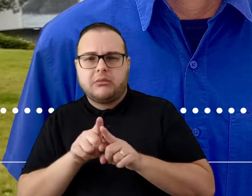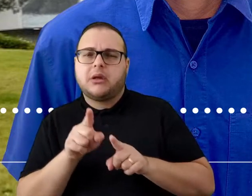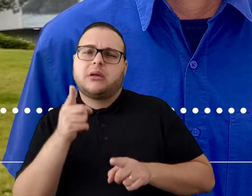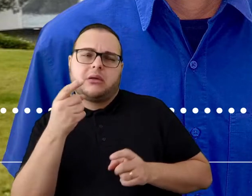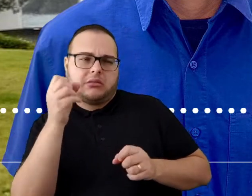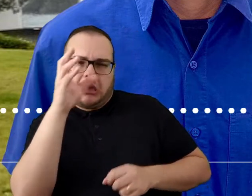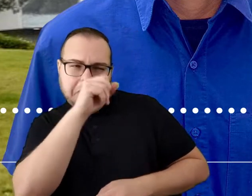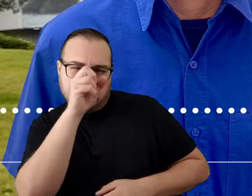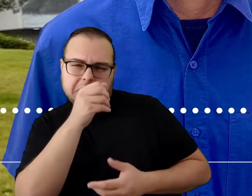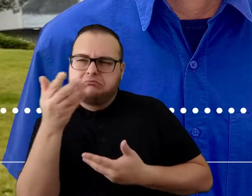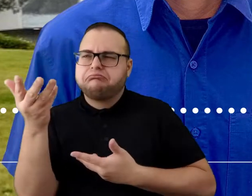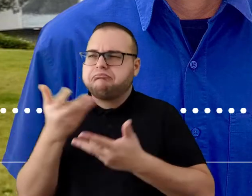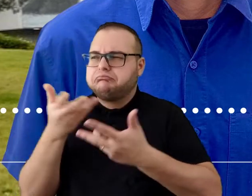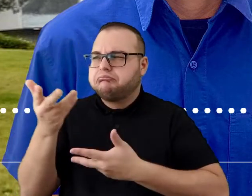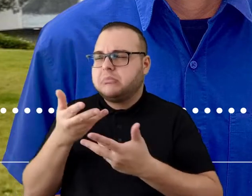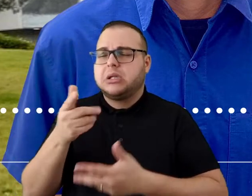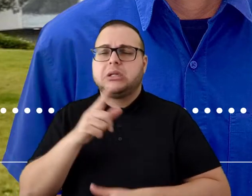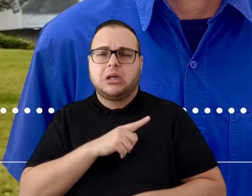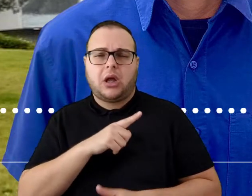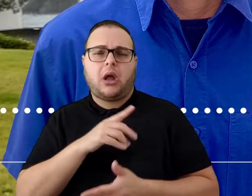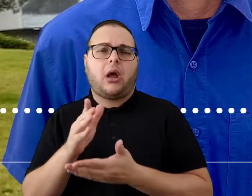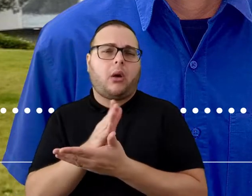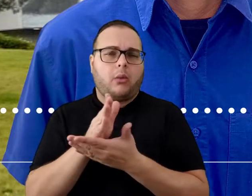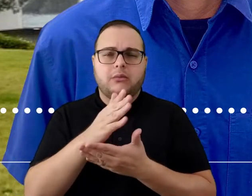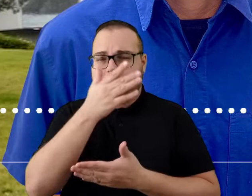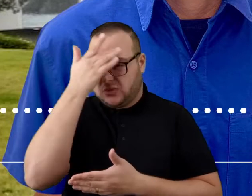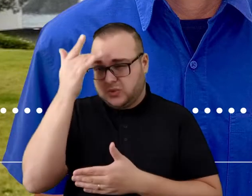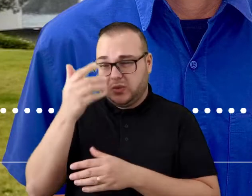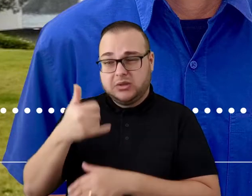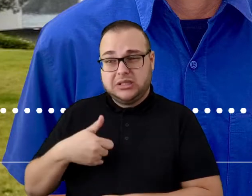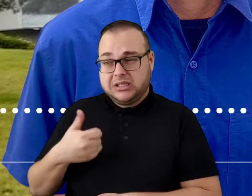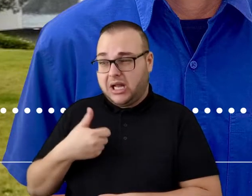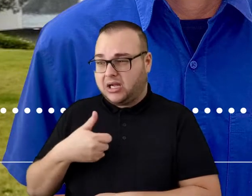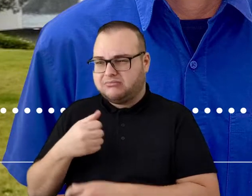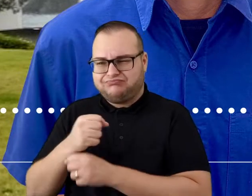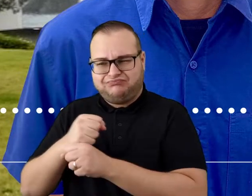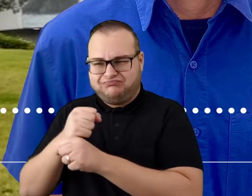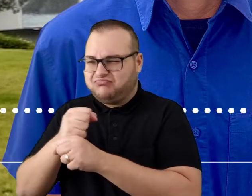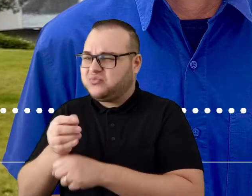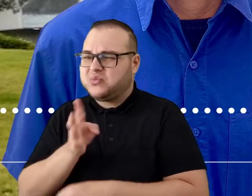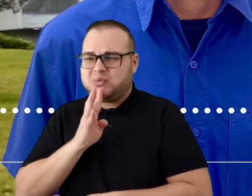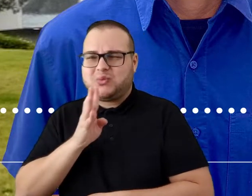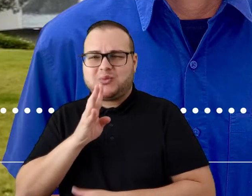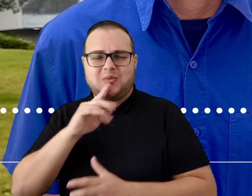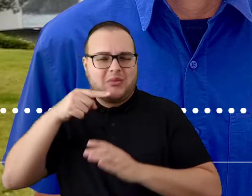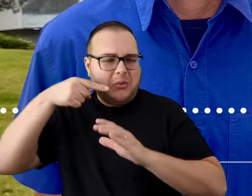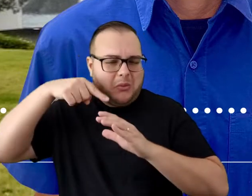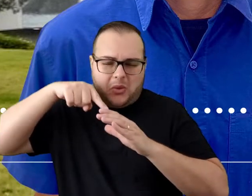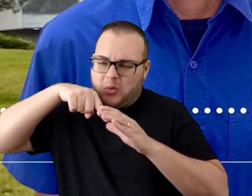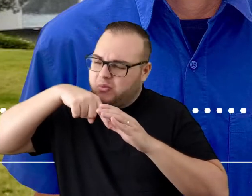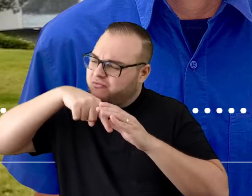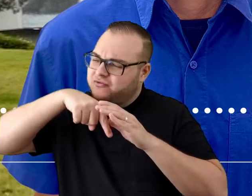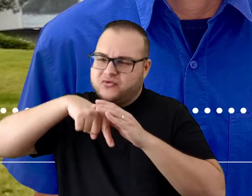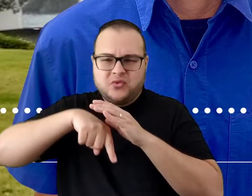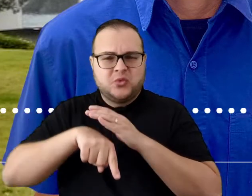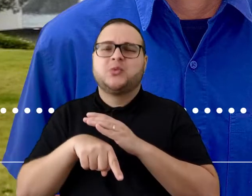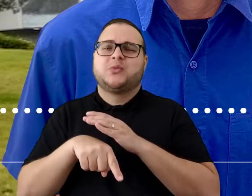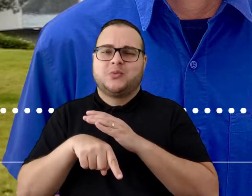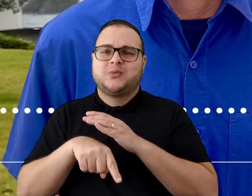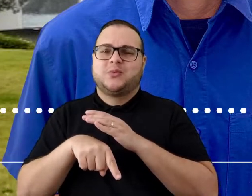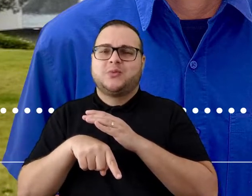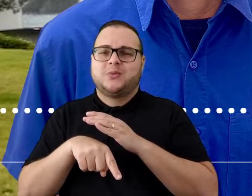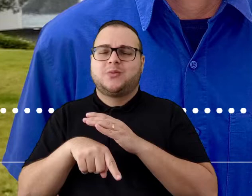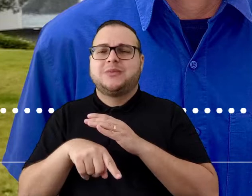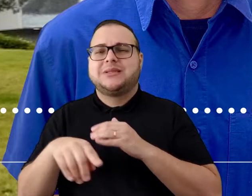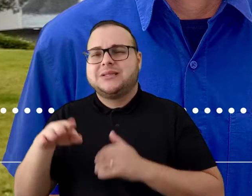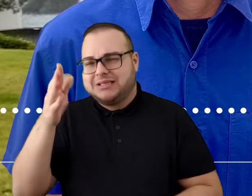trabalhadores da empresa. Então, existem pessoas que têm muitos anos de vida que conhecem a usina como a palma